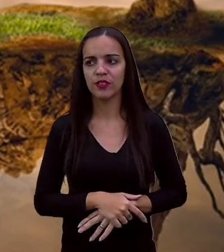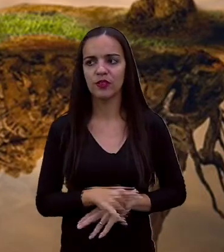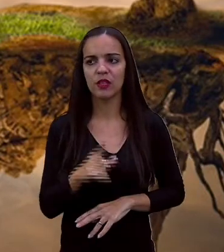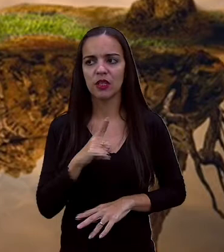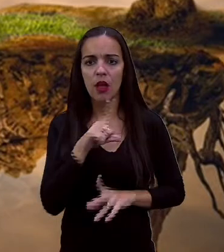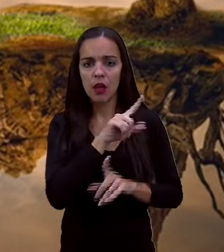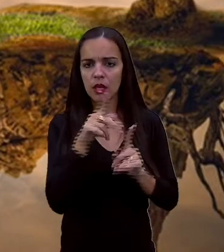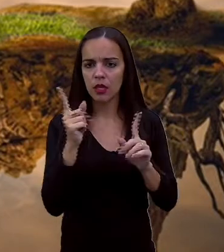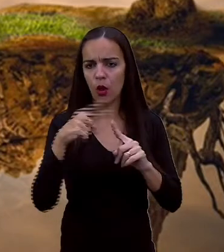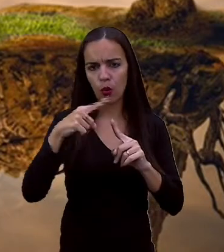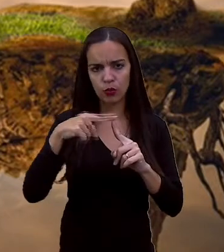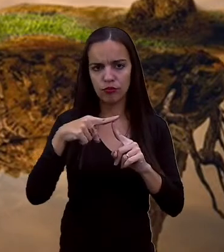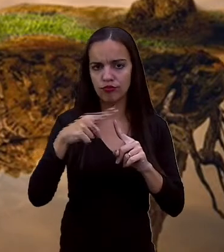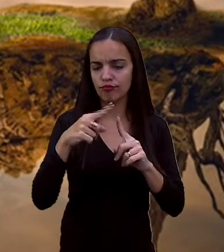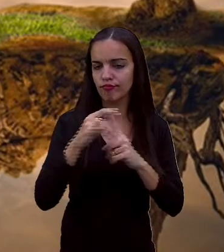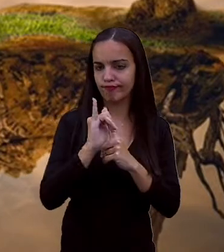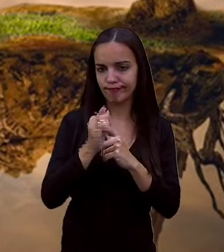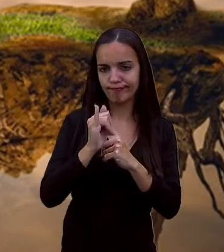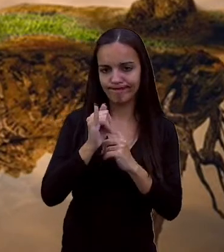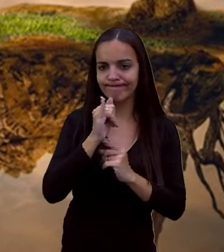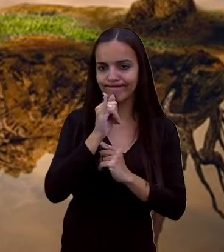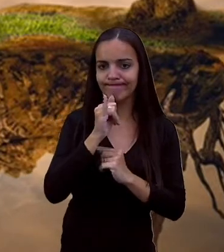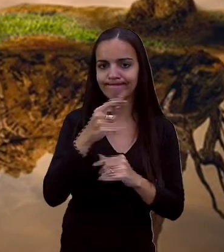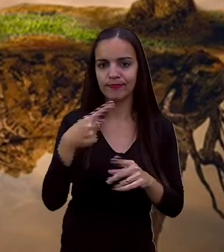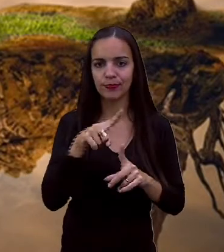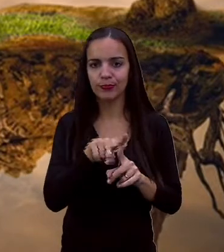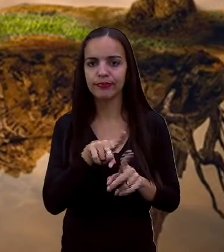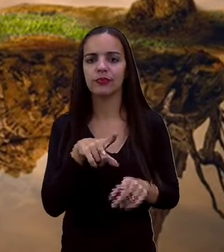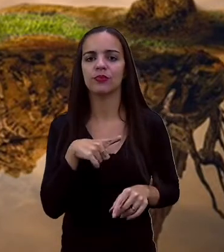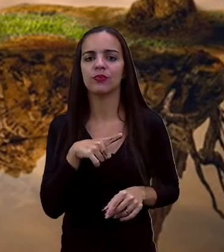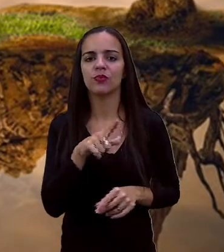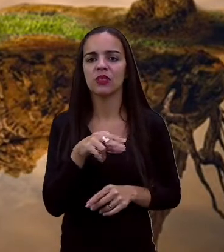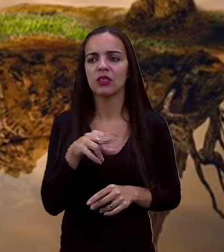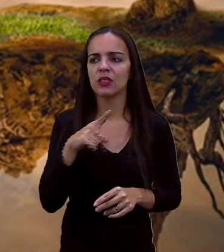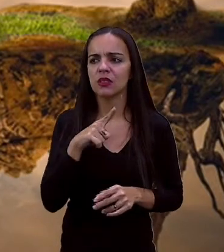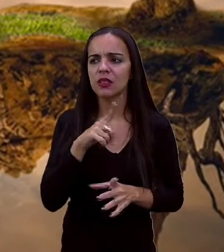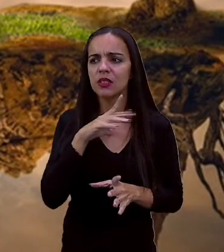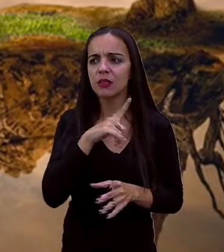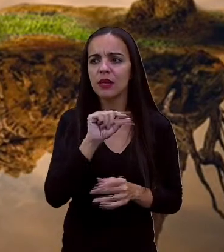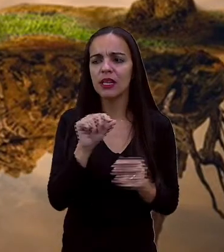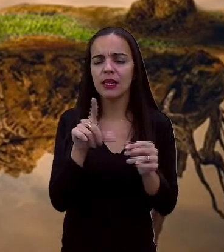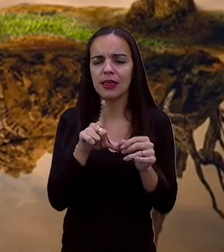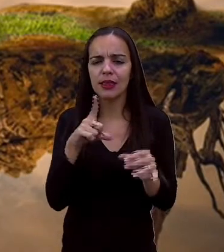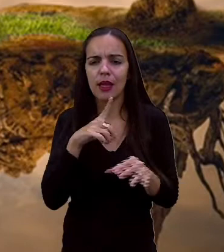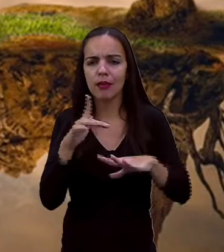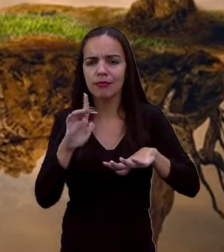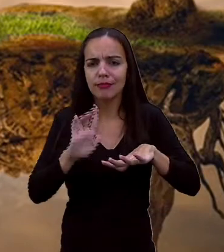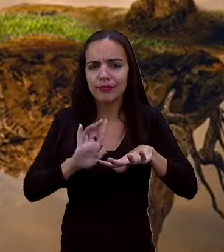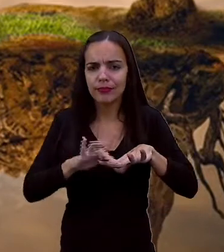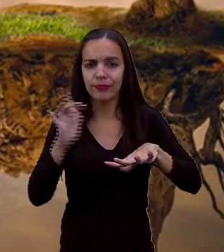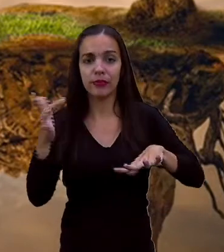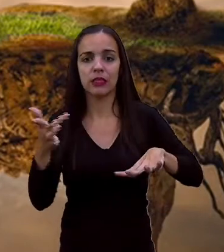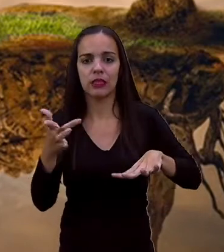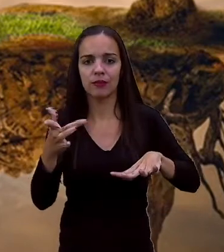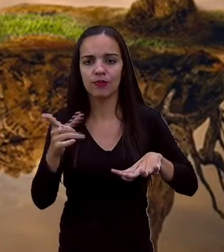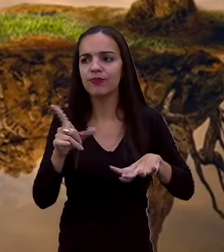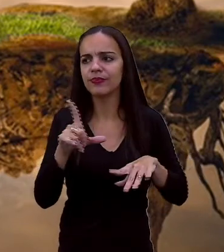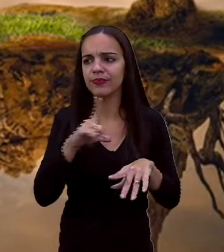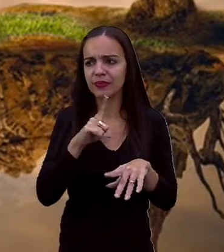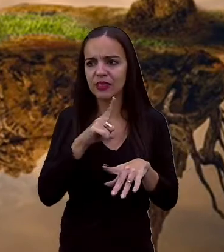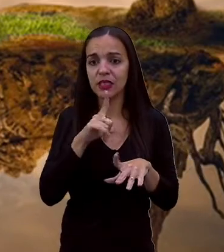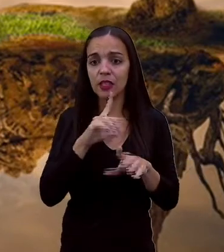narrativo, ele traz o que pra nós? Que o texto tem uma apresentação, tem um clímax e tem um desfecho,